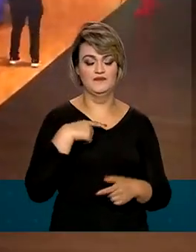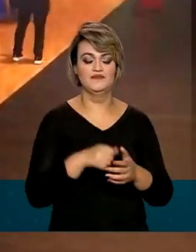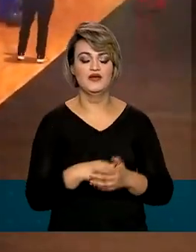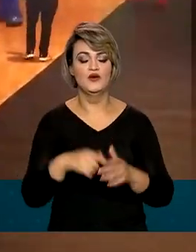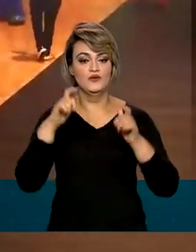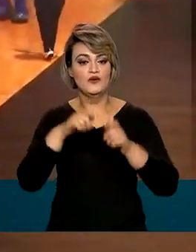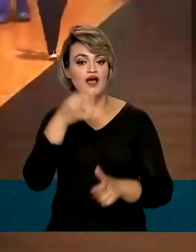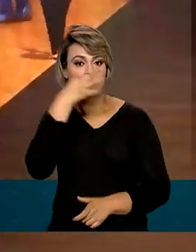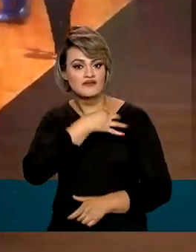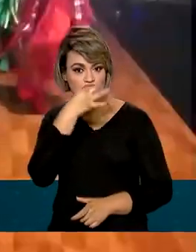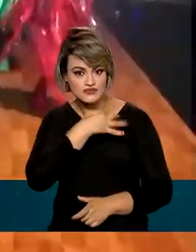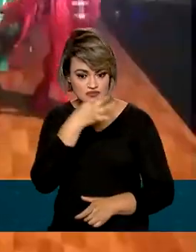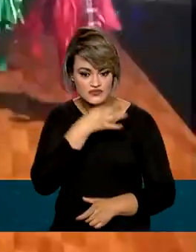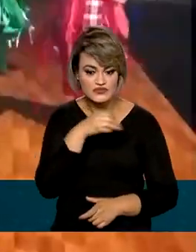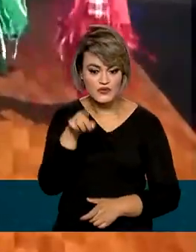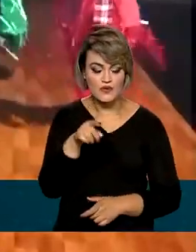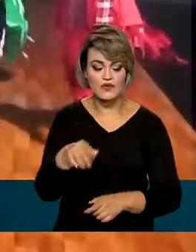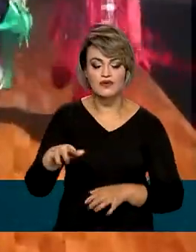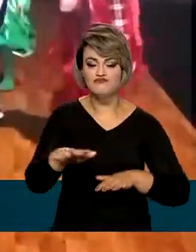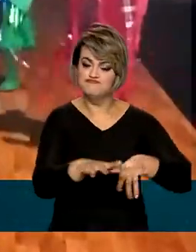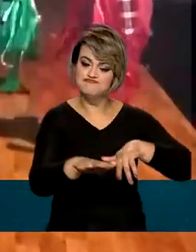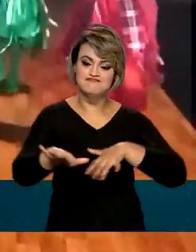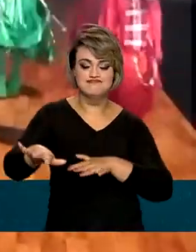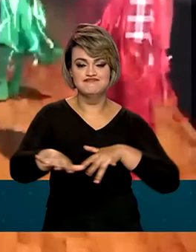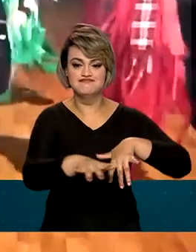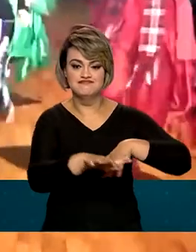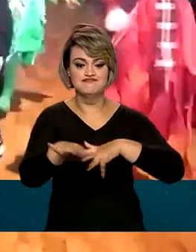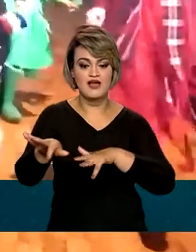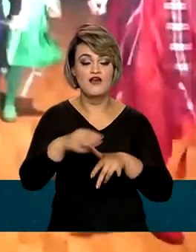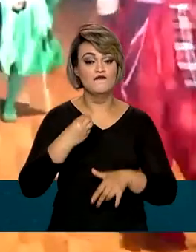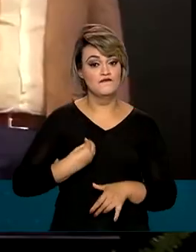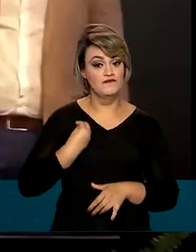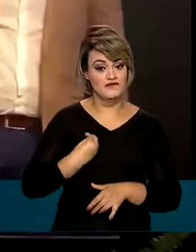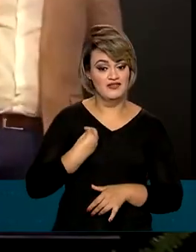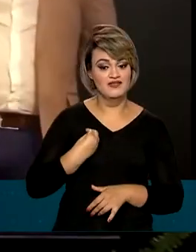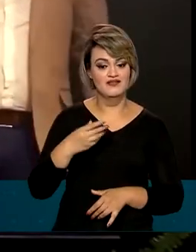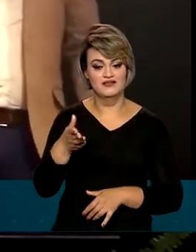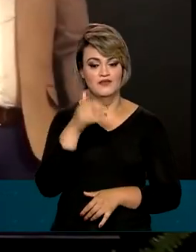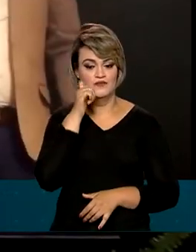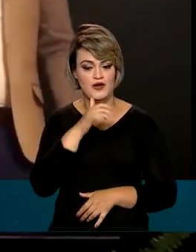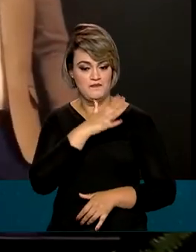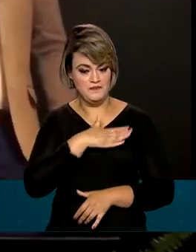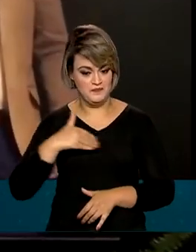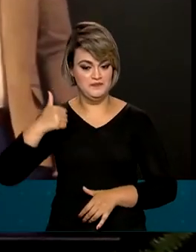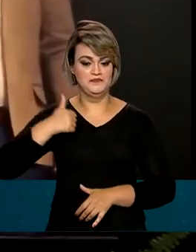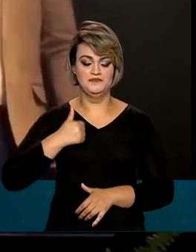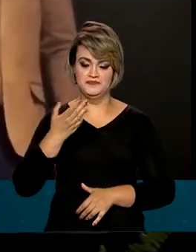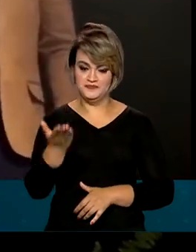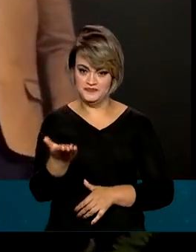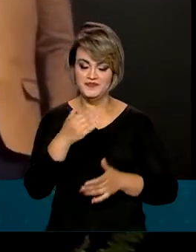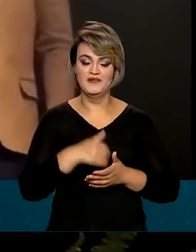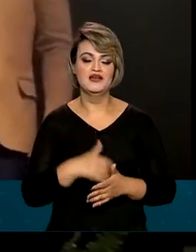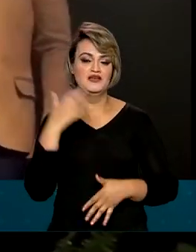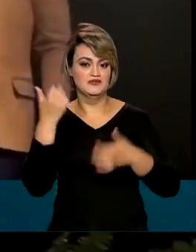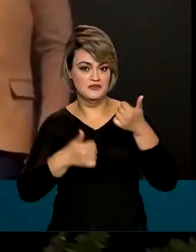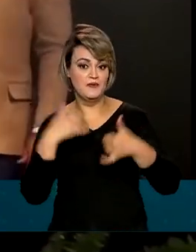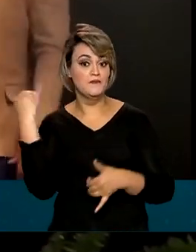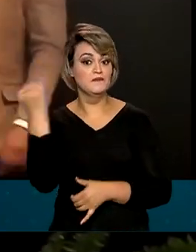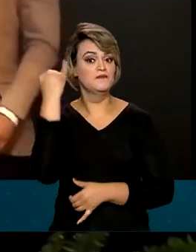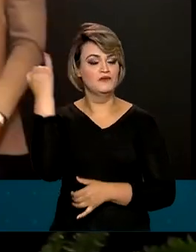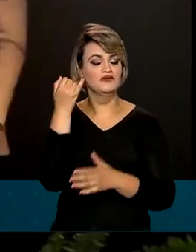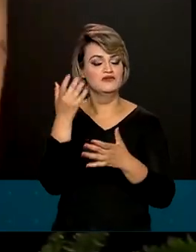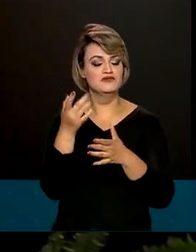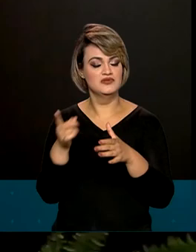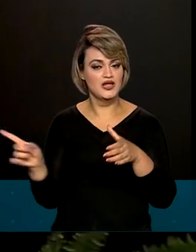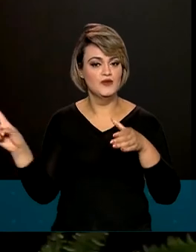Sul, no Rio Grande do Sul, o desfile das delegações contou com a presença da primeira-dama do país, que destacou a importância da